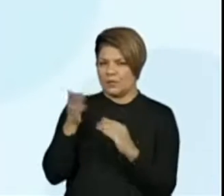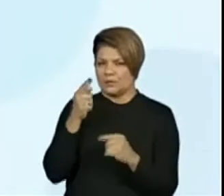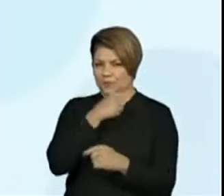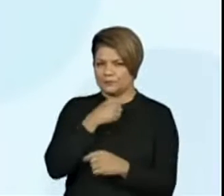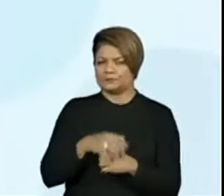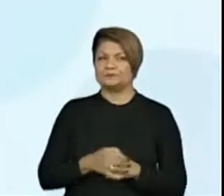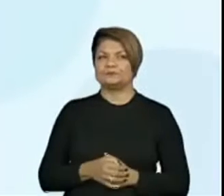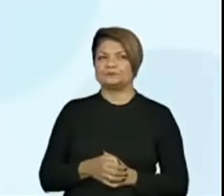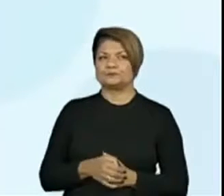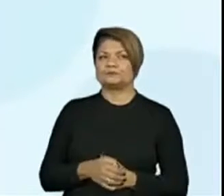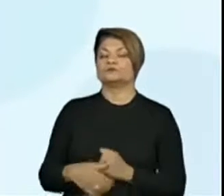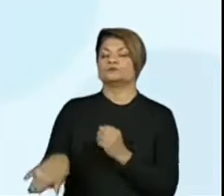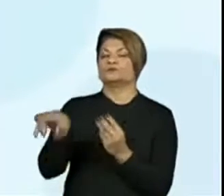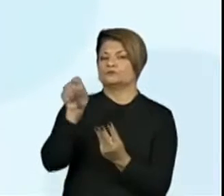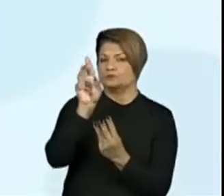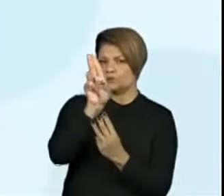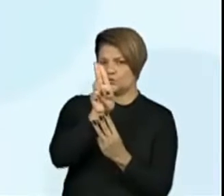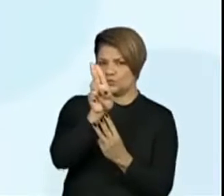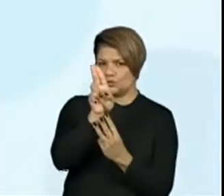as unidades.